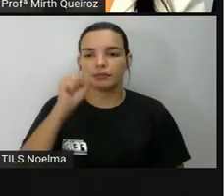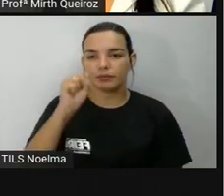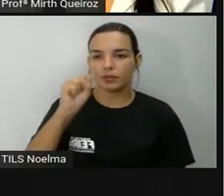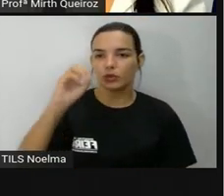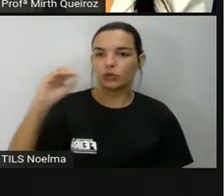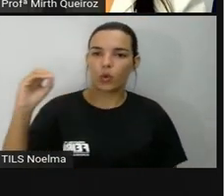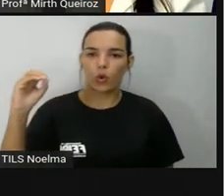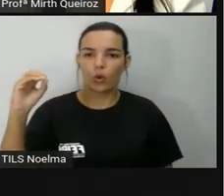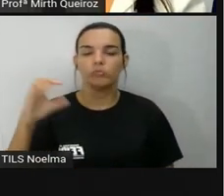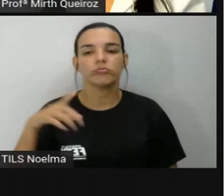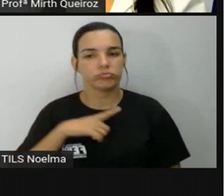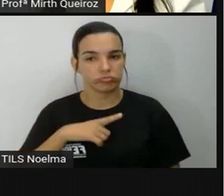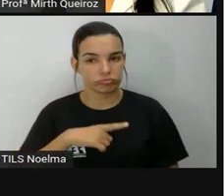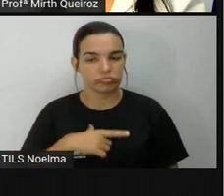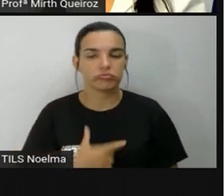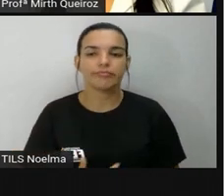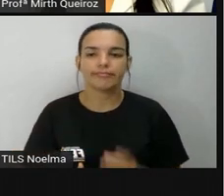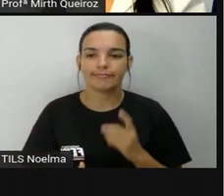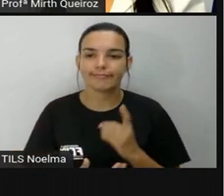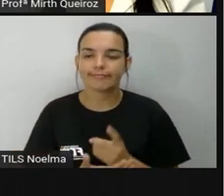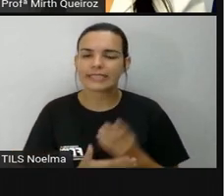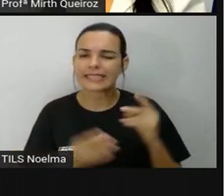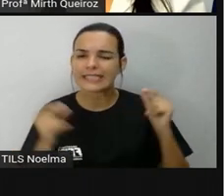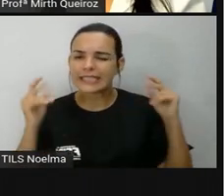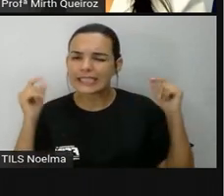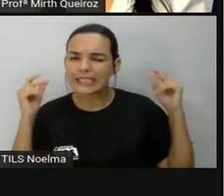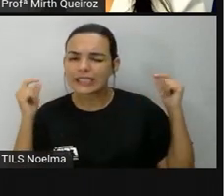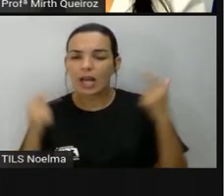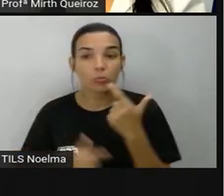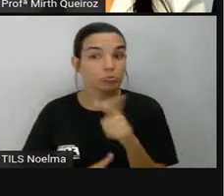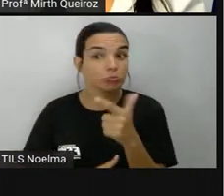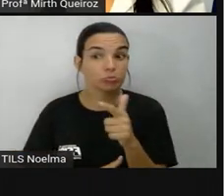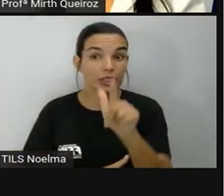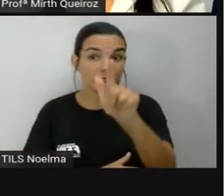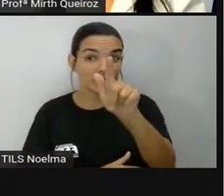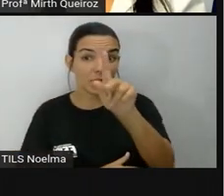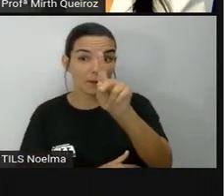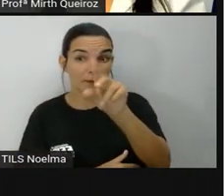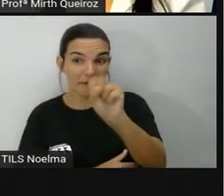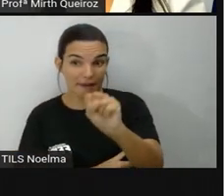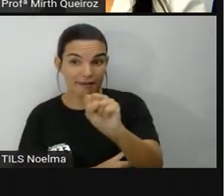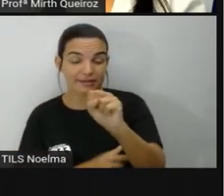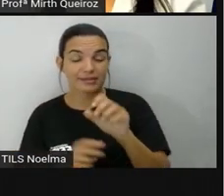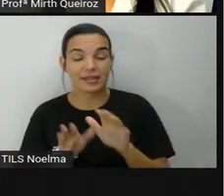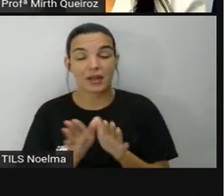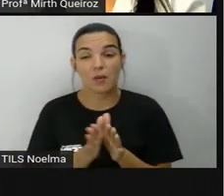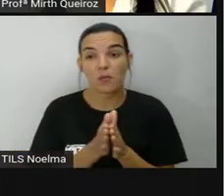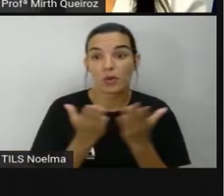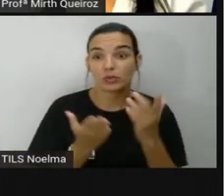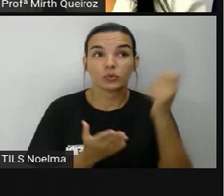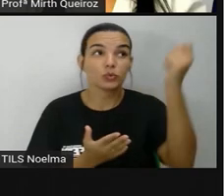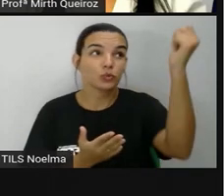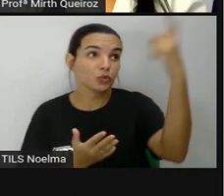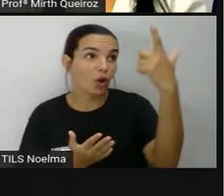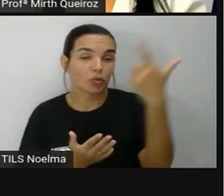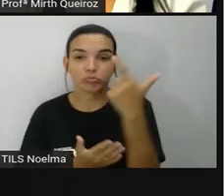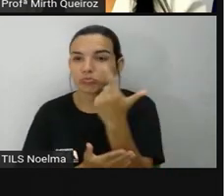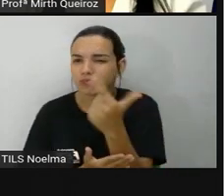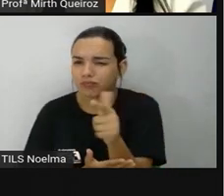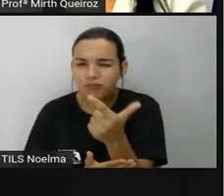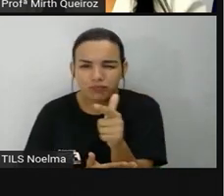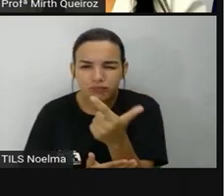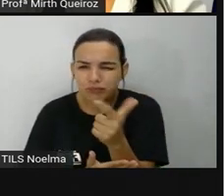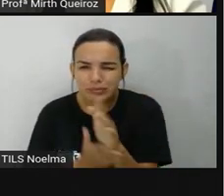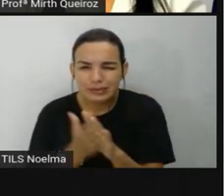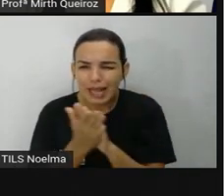antigamente, como não se tinha GPS, né? E quando o sol não estava presente, por